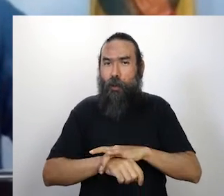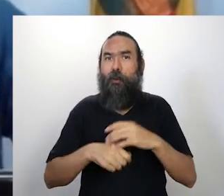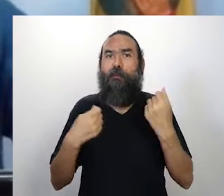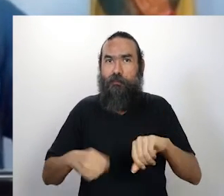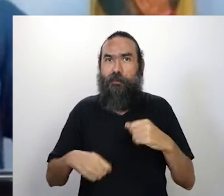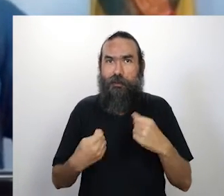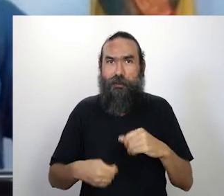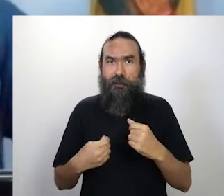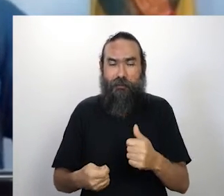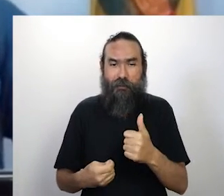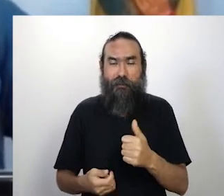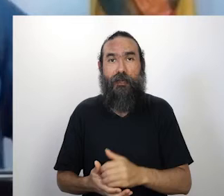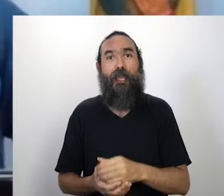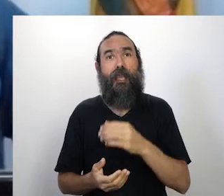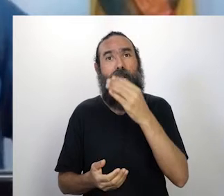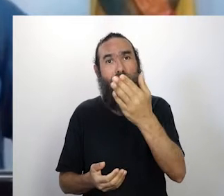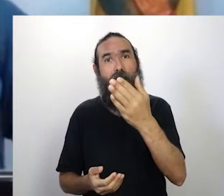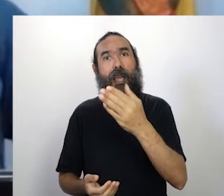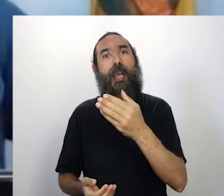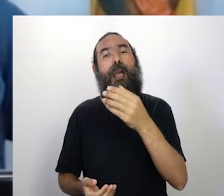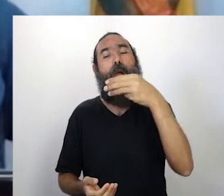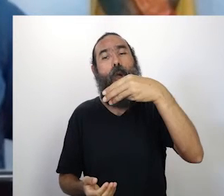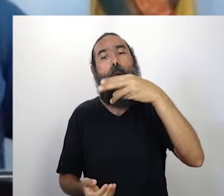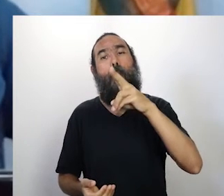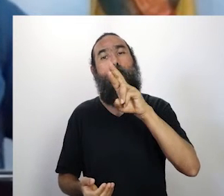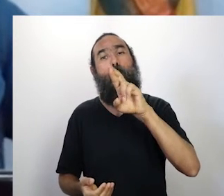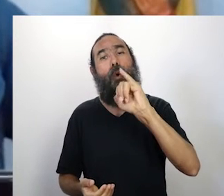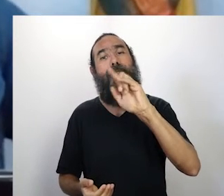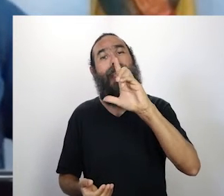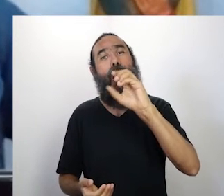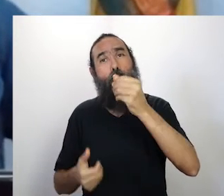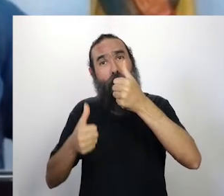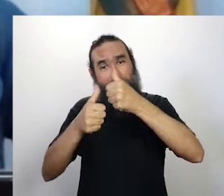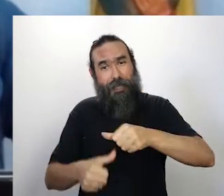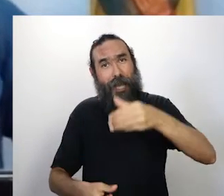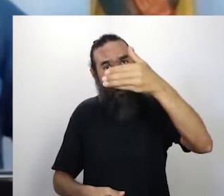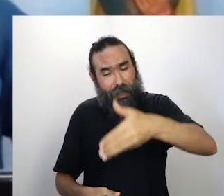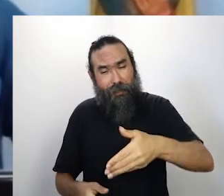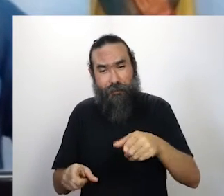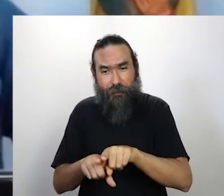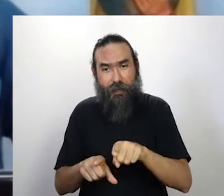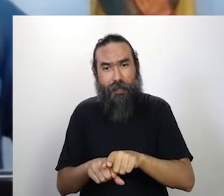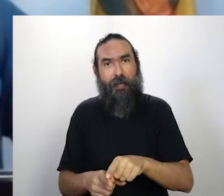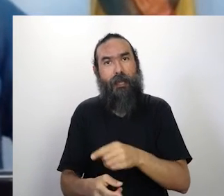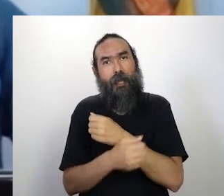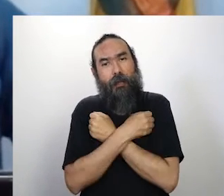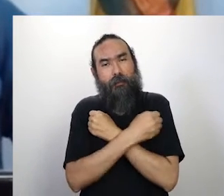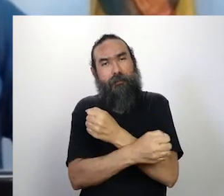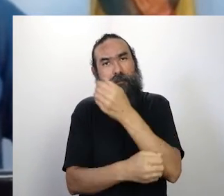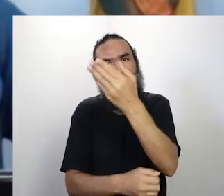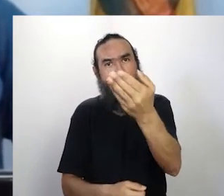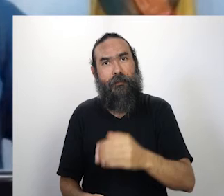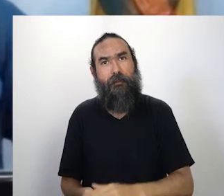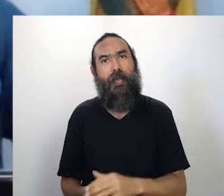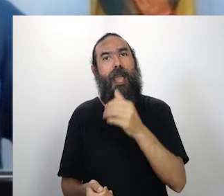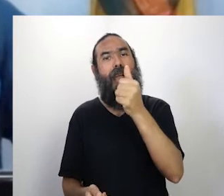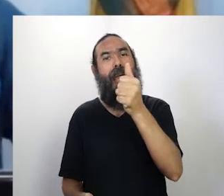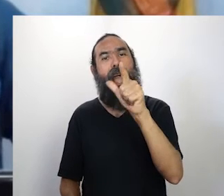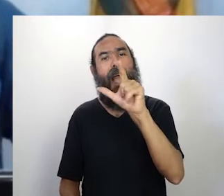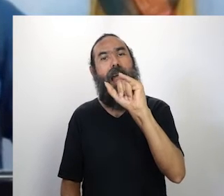a gente aqui. Naila Serra está com a gente, Murilo Aleixo, um cheiro grande, meu santo. Deixa eu ver quem mais. Aline e Antony estão com a gente